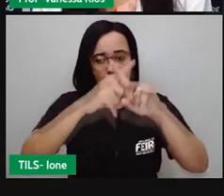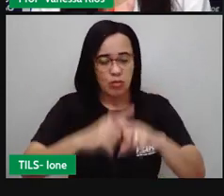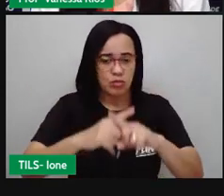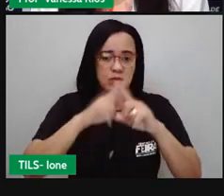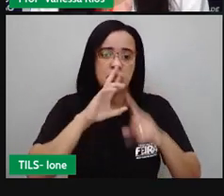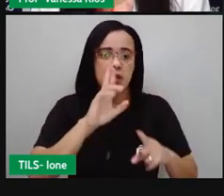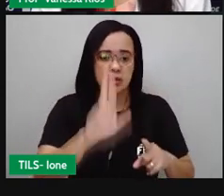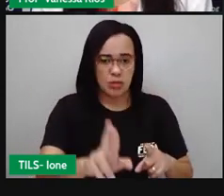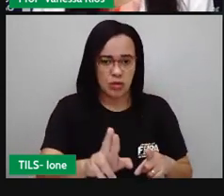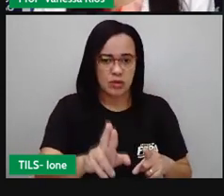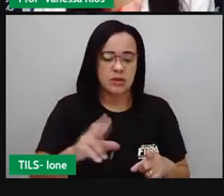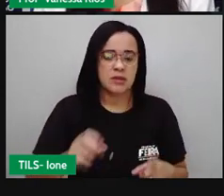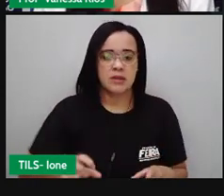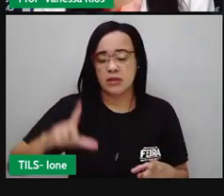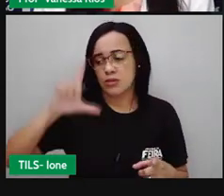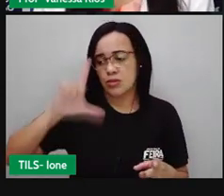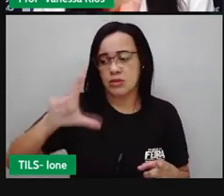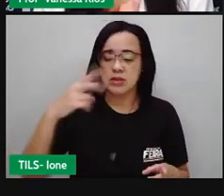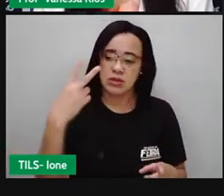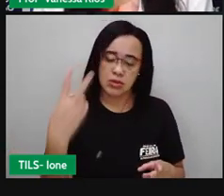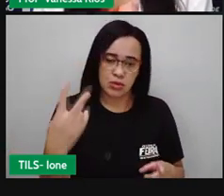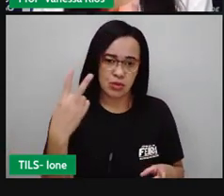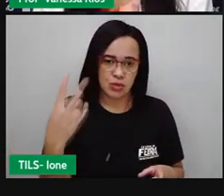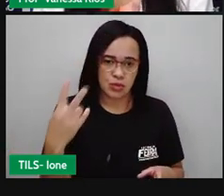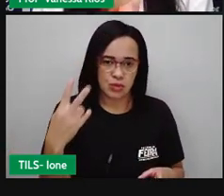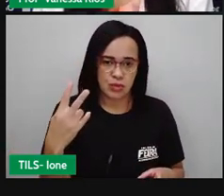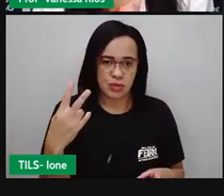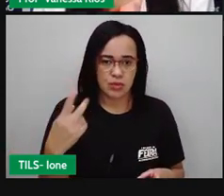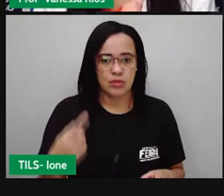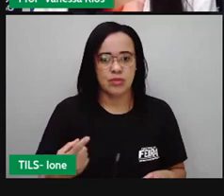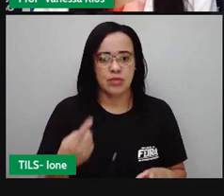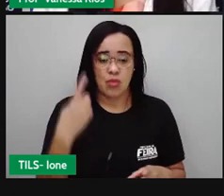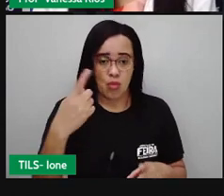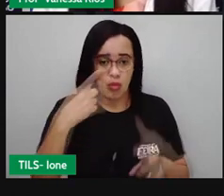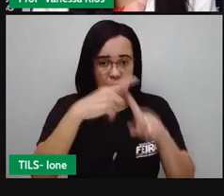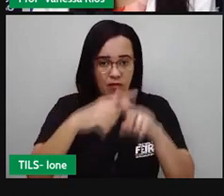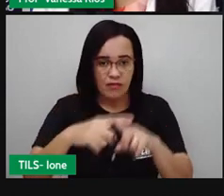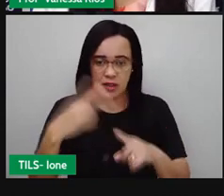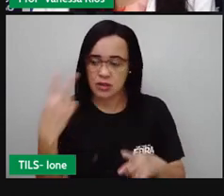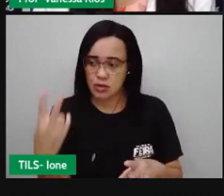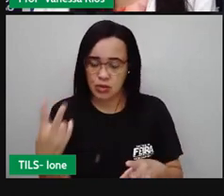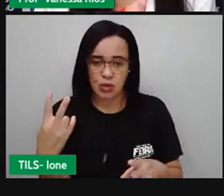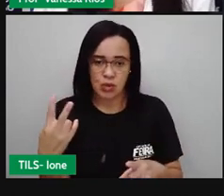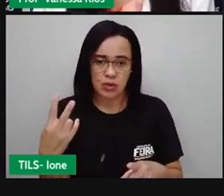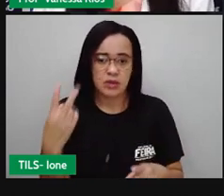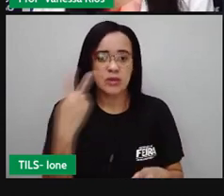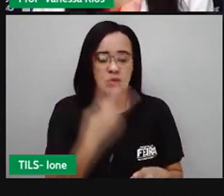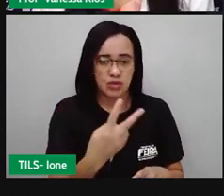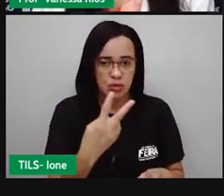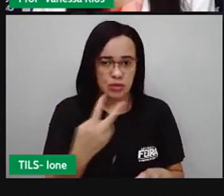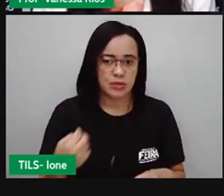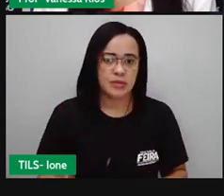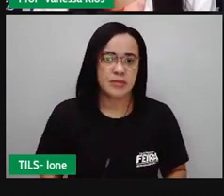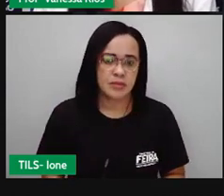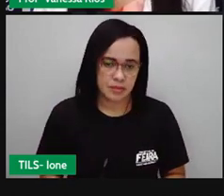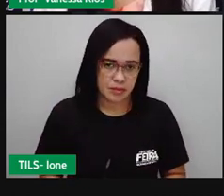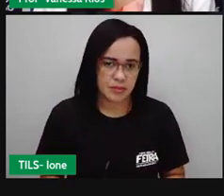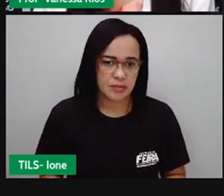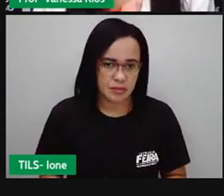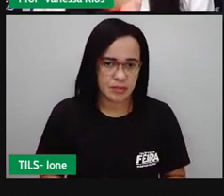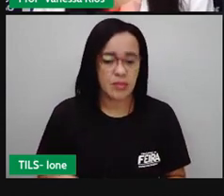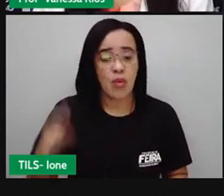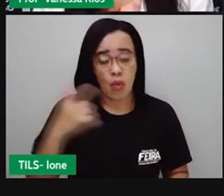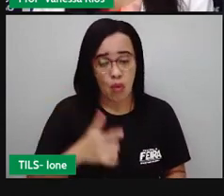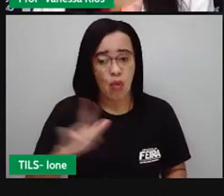Um litro tem dois. Então, uma vezes dois, dois. E o mesmo processo eu utilizei com os outros valores. Duas vezes